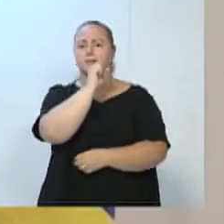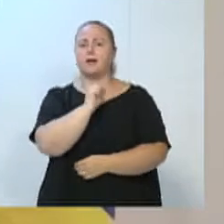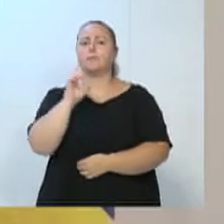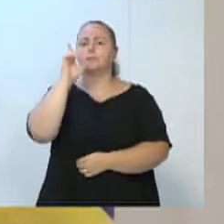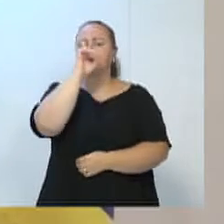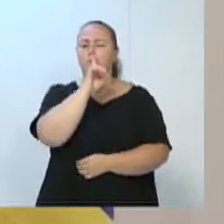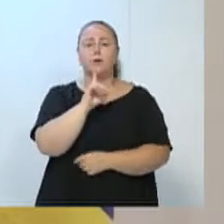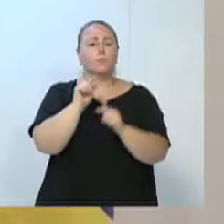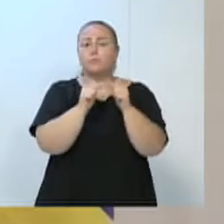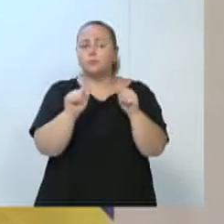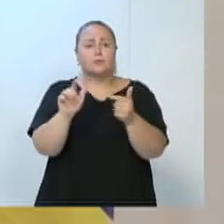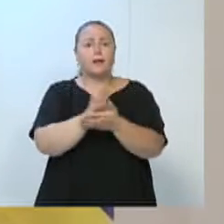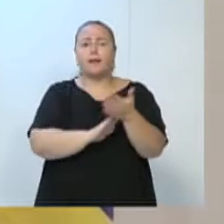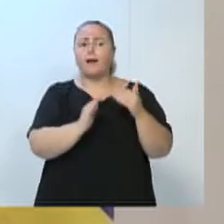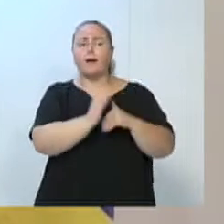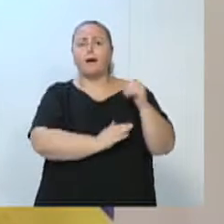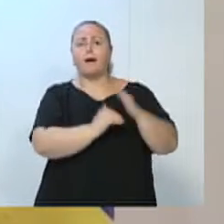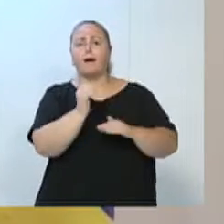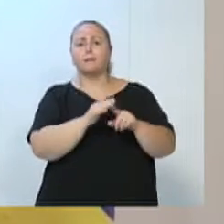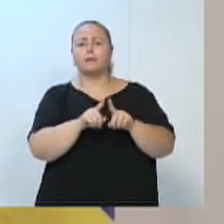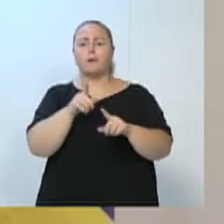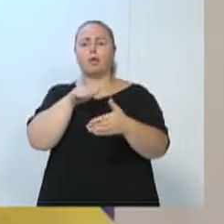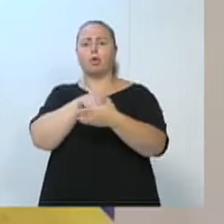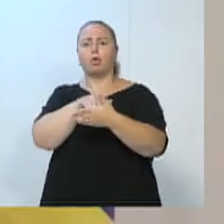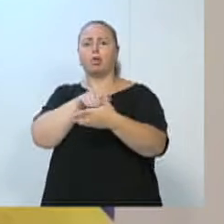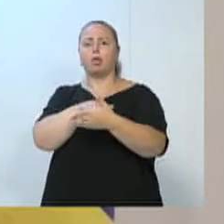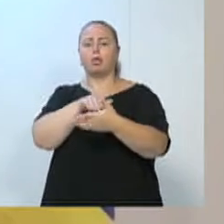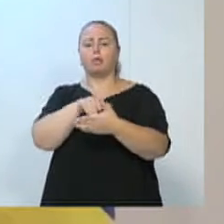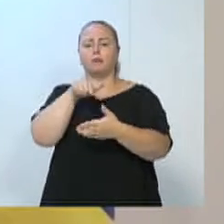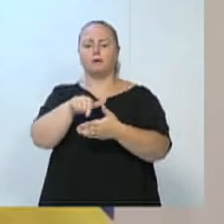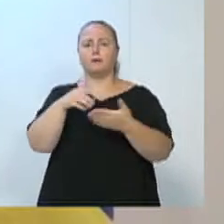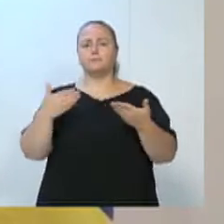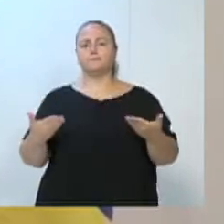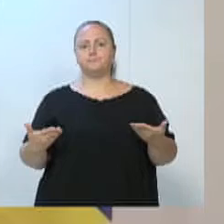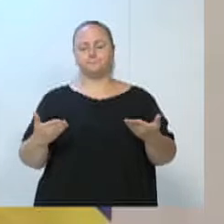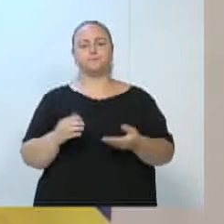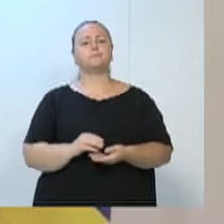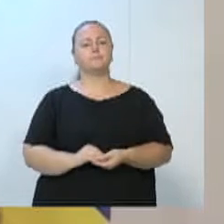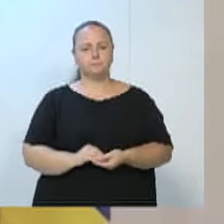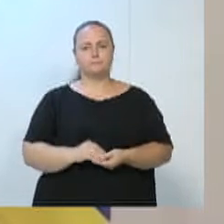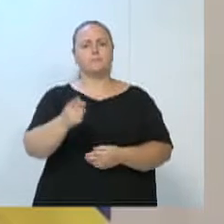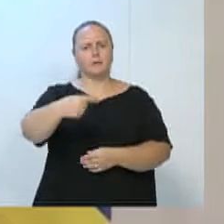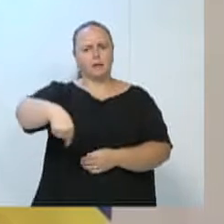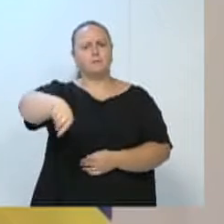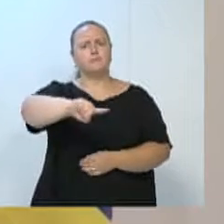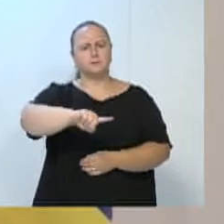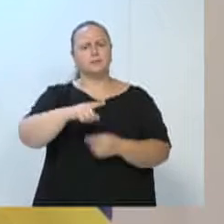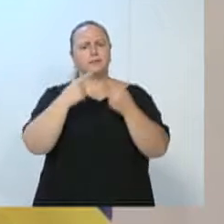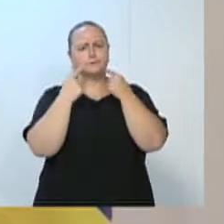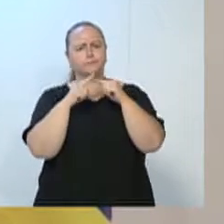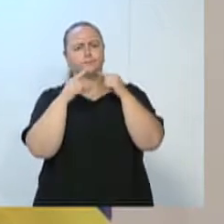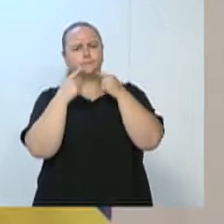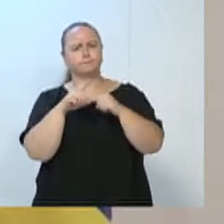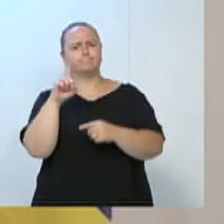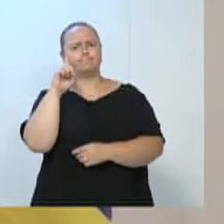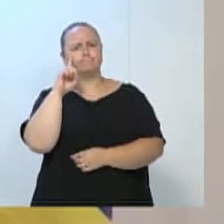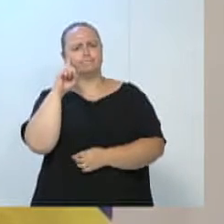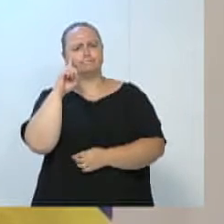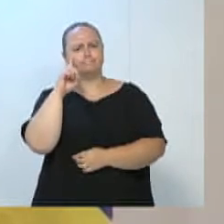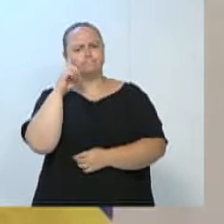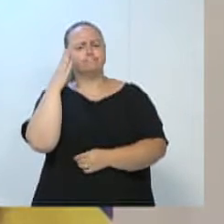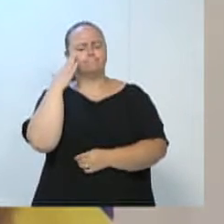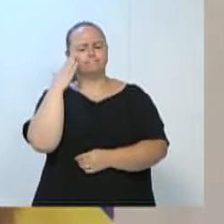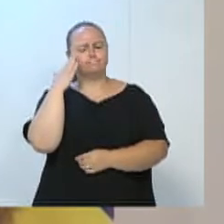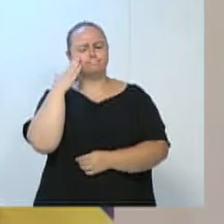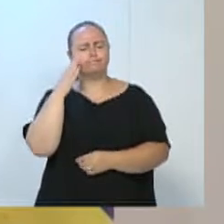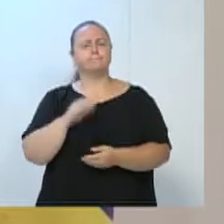não estão ocorrendo. O que não dá para permitir é que a população, e todo mundo, senhores, devem receber reclamações todos os dias, nas redes sociais, pessoalmente.